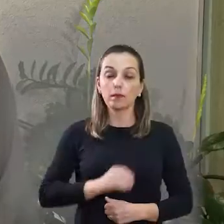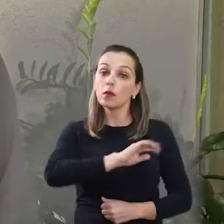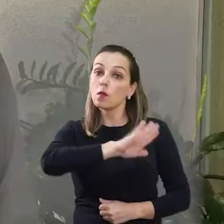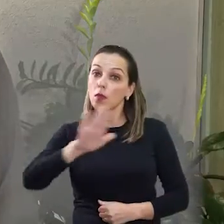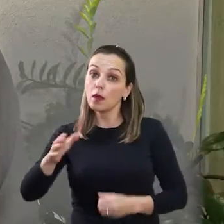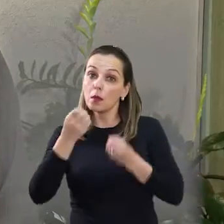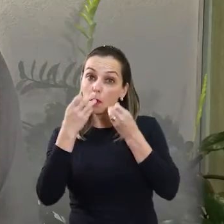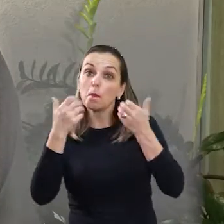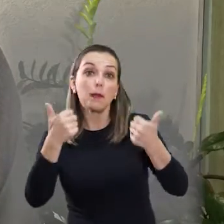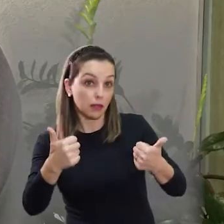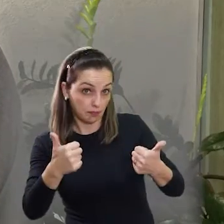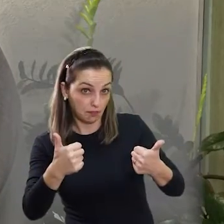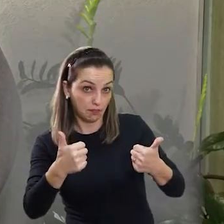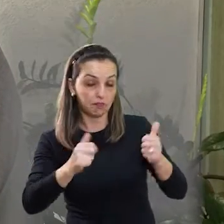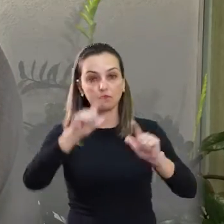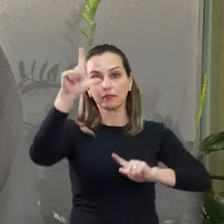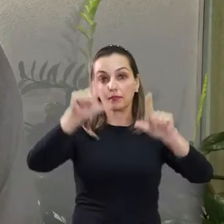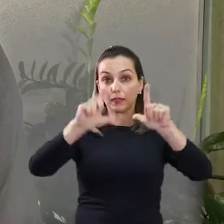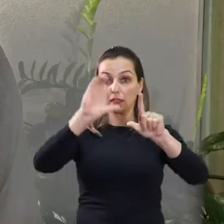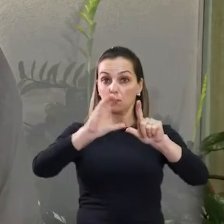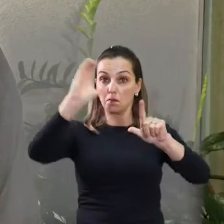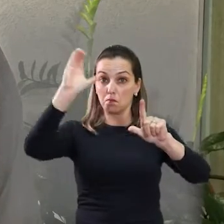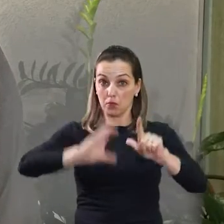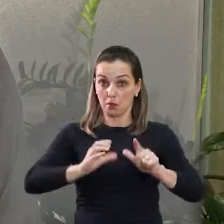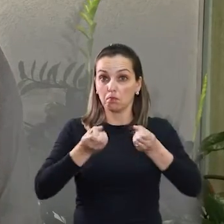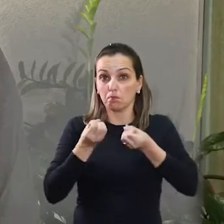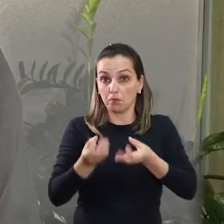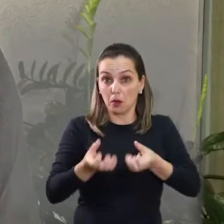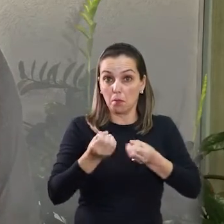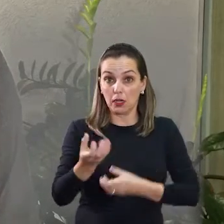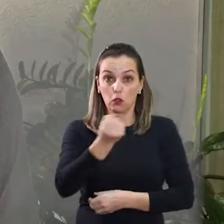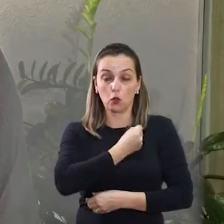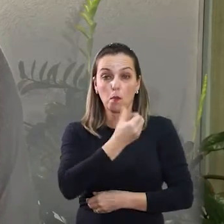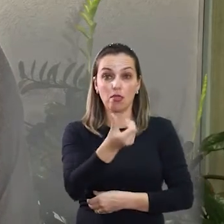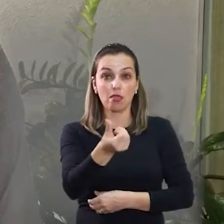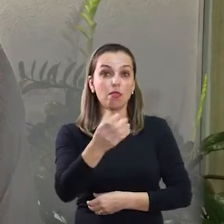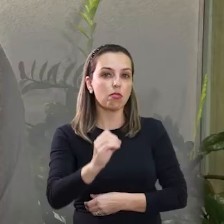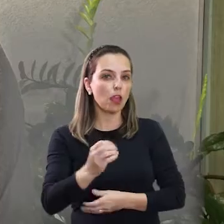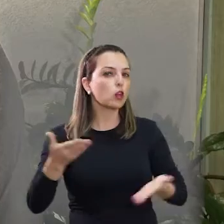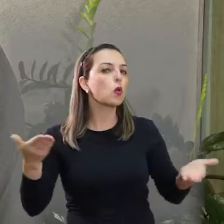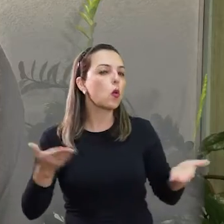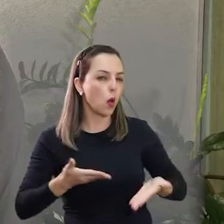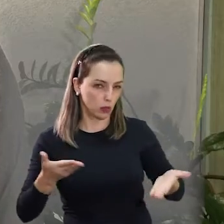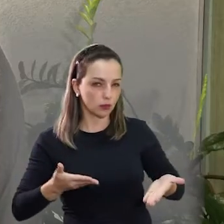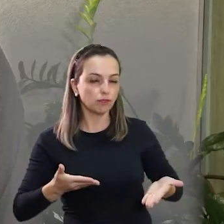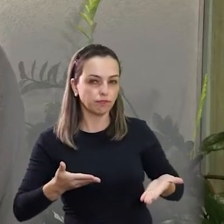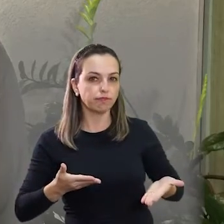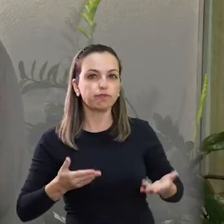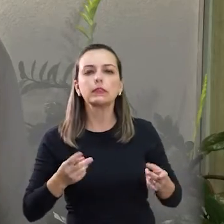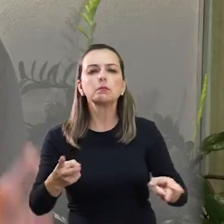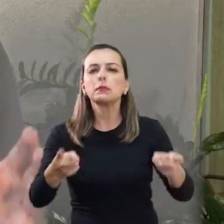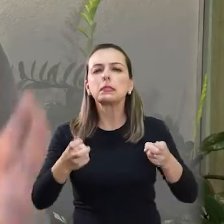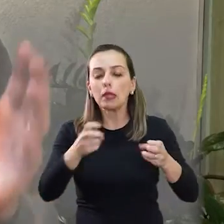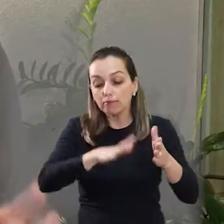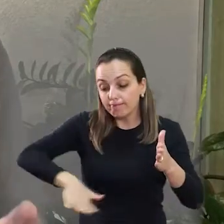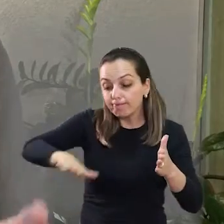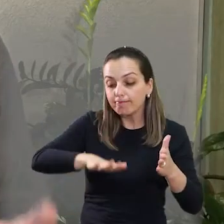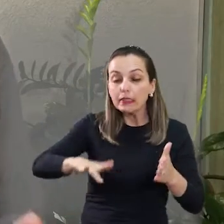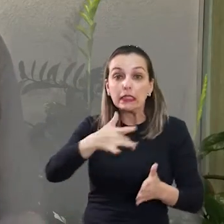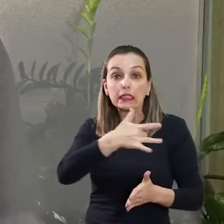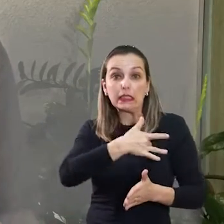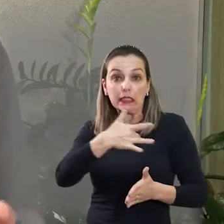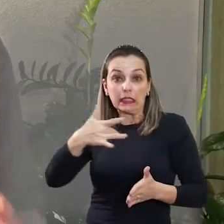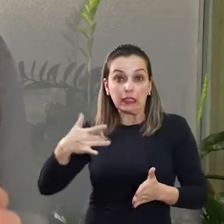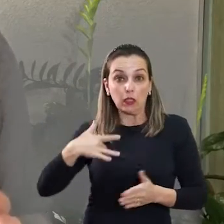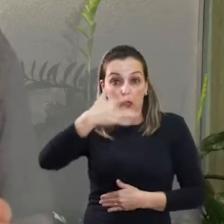Olá, tudo bem? Nós chegamos a este boletim de número 60 da TV Câmara, vendo o número